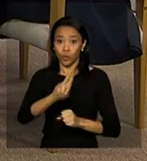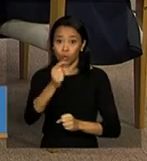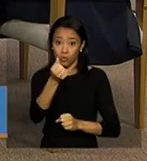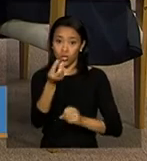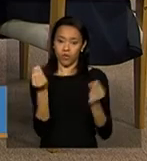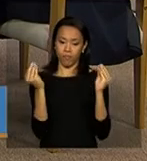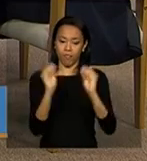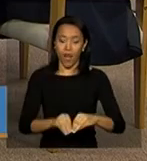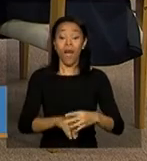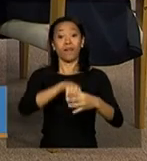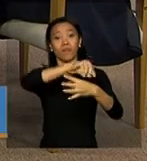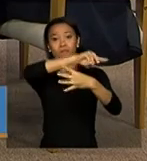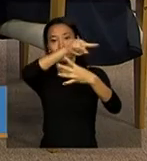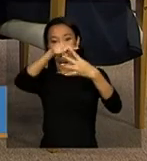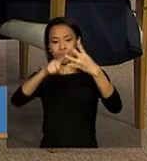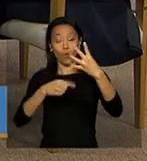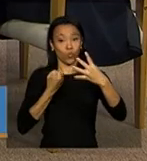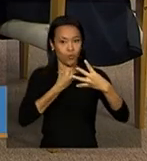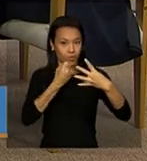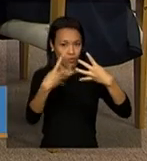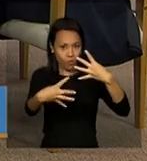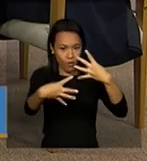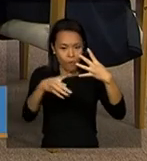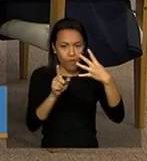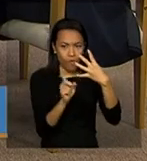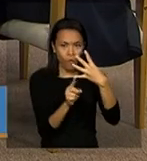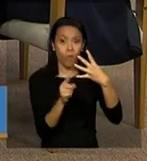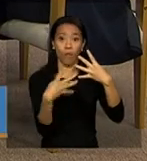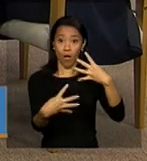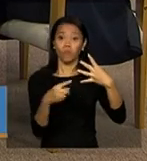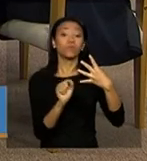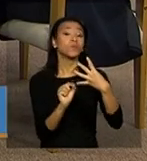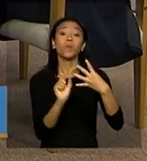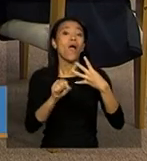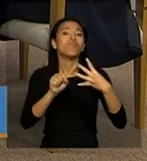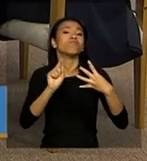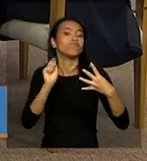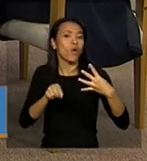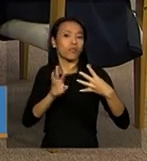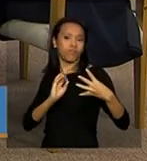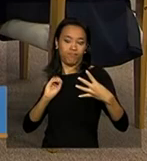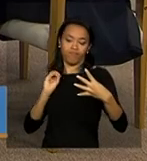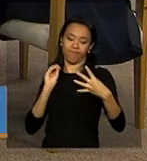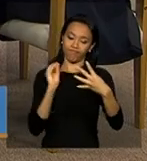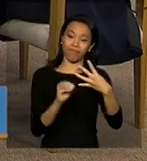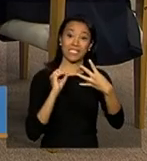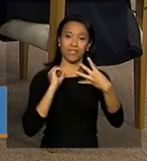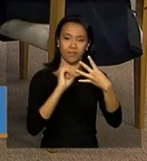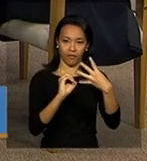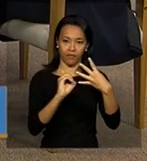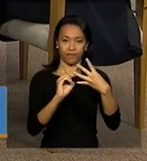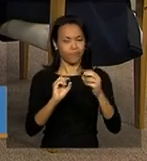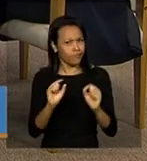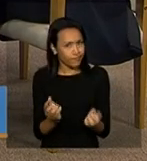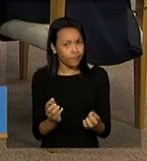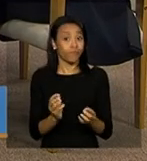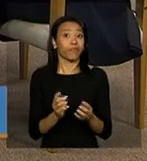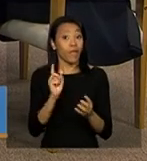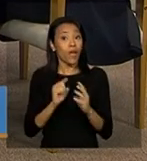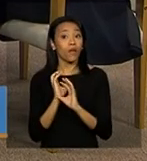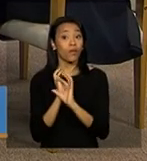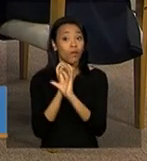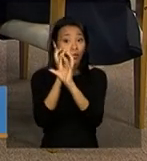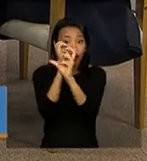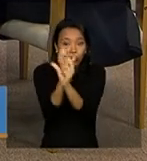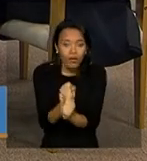que diz respeito à comprovação da prestação de contas, ele pode receber um fator zero. Como é um cálculo, é uma